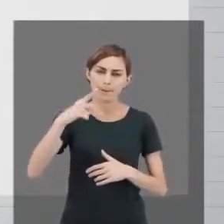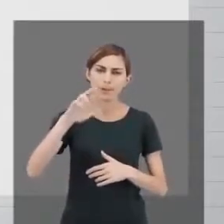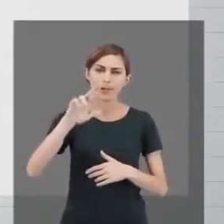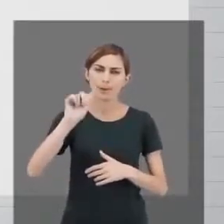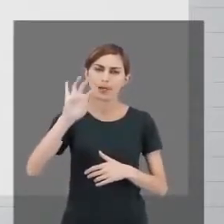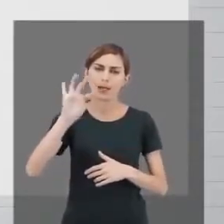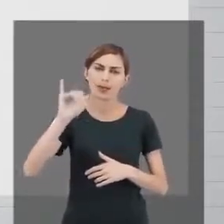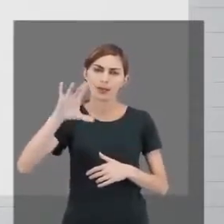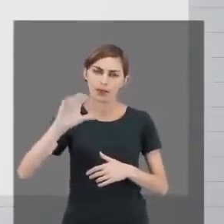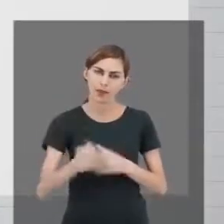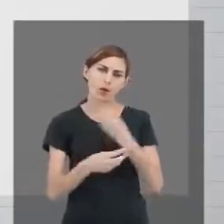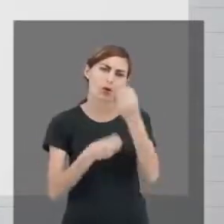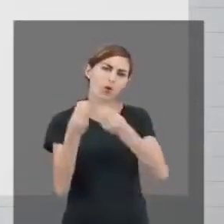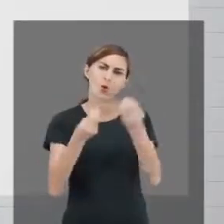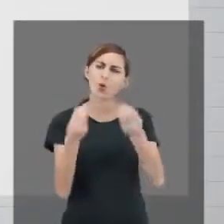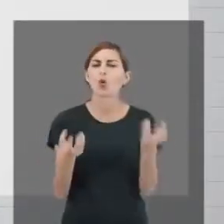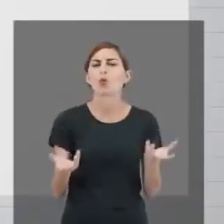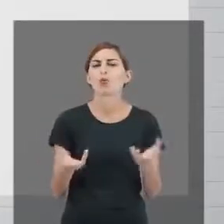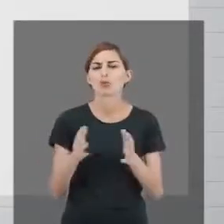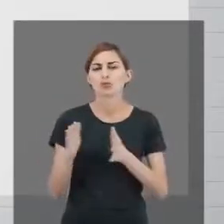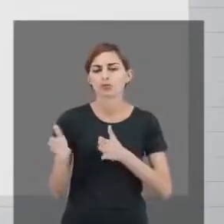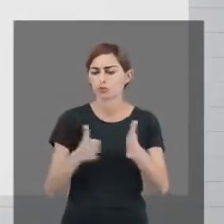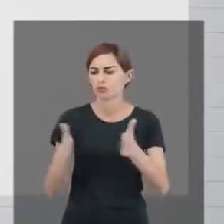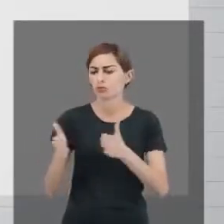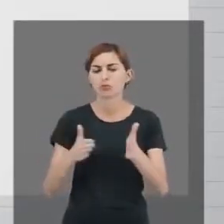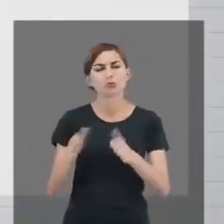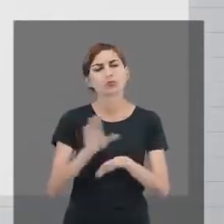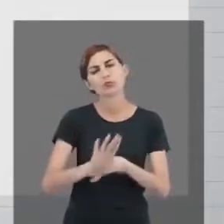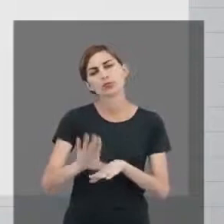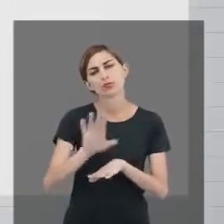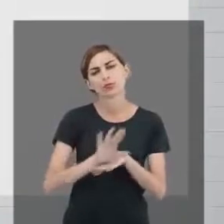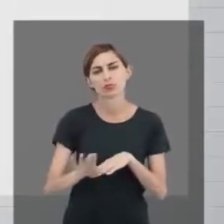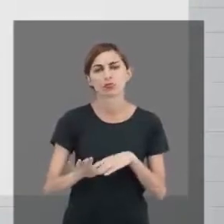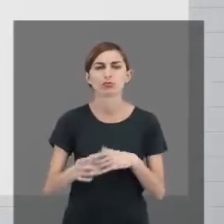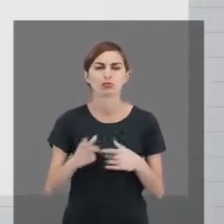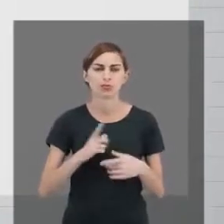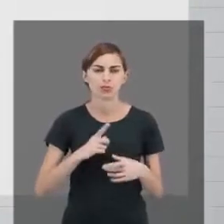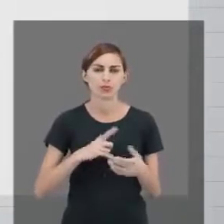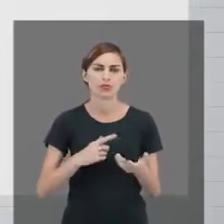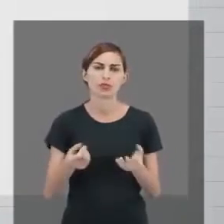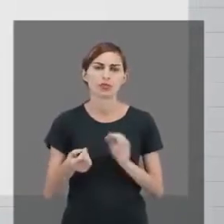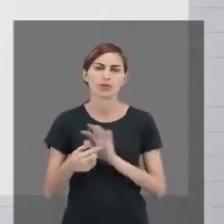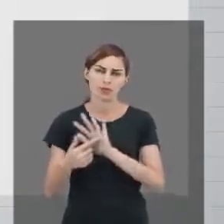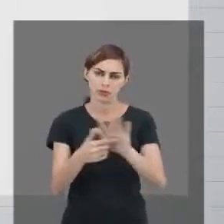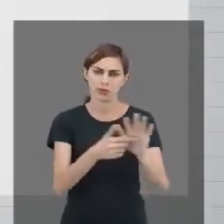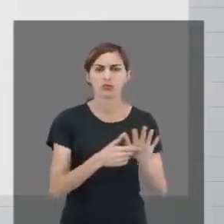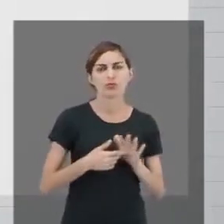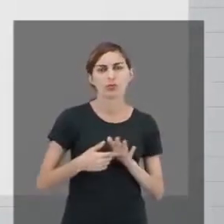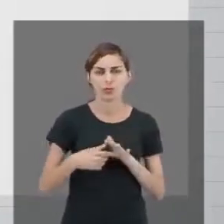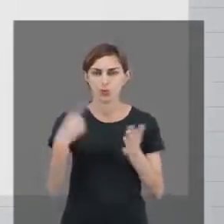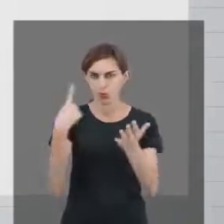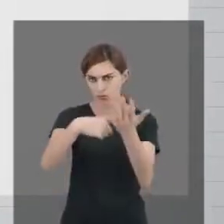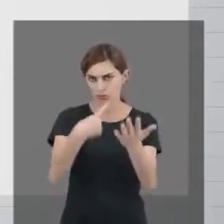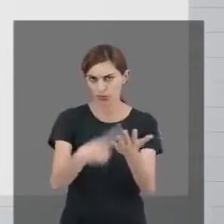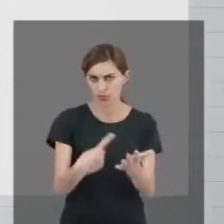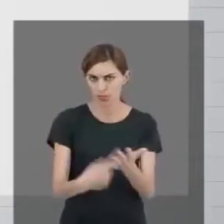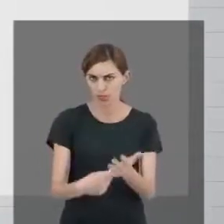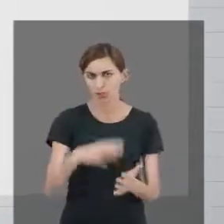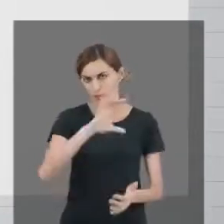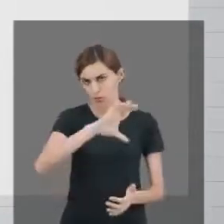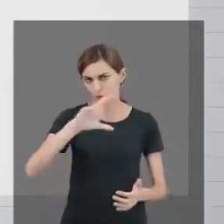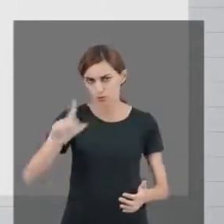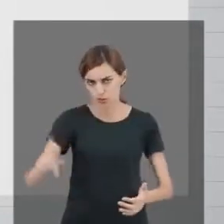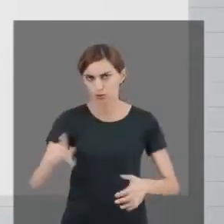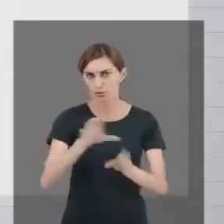e em que formato, em que momento do curso, isso vai ser disponibilizado, vai ser combinado com a